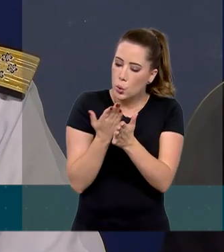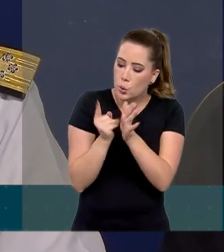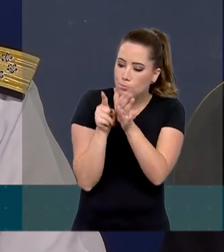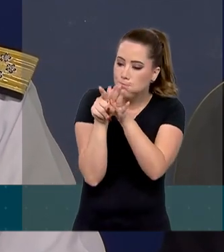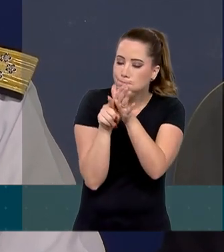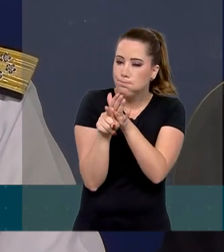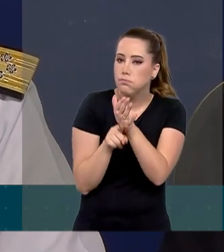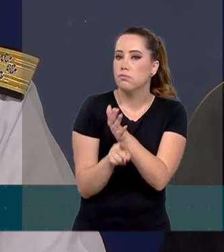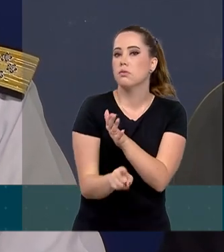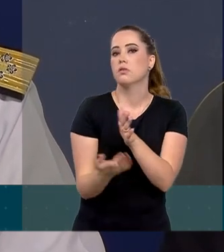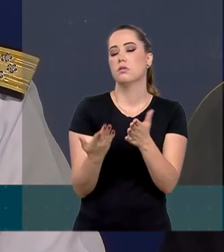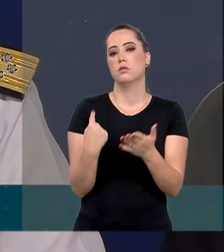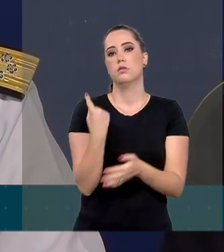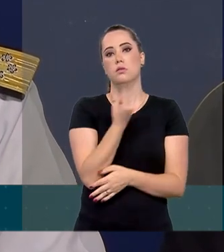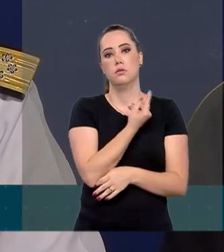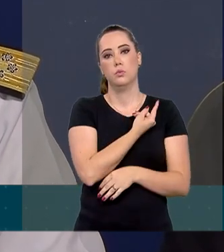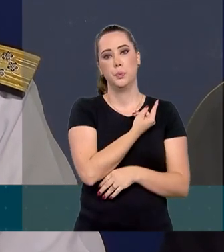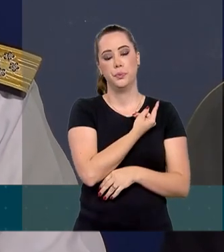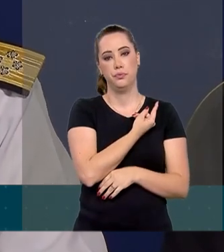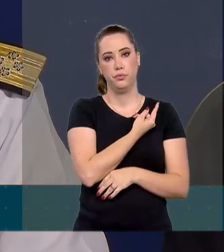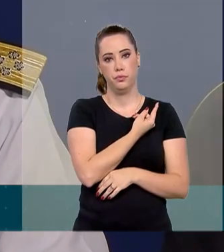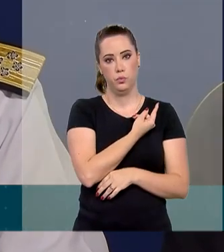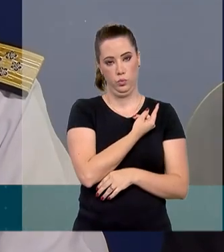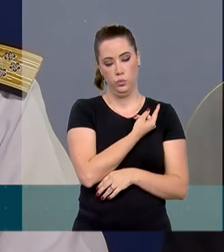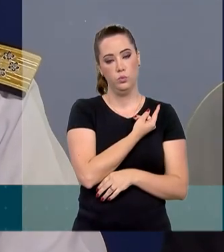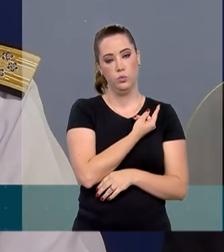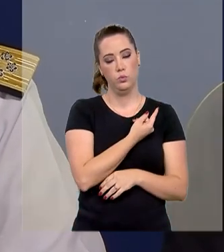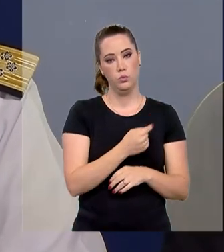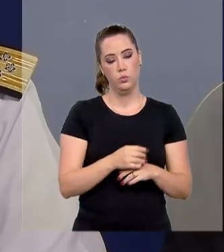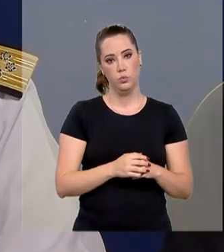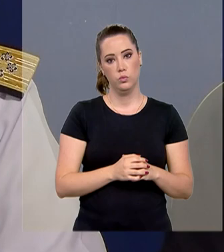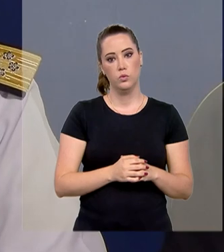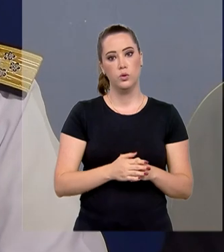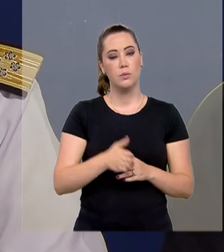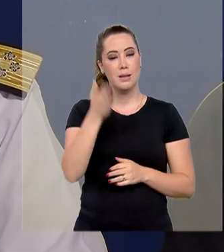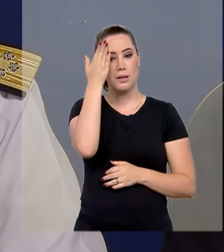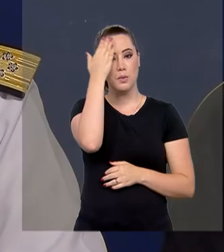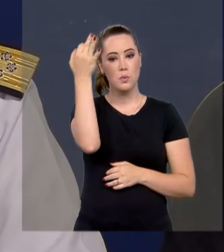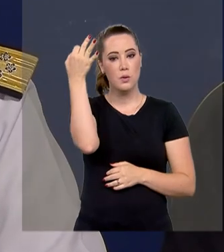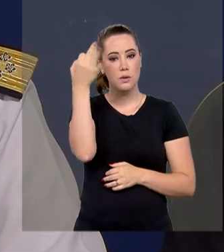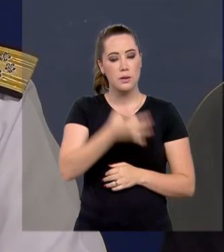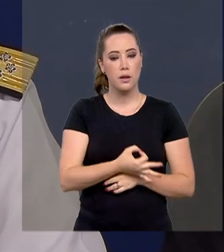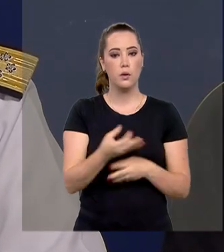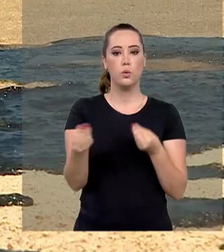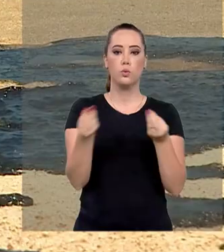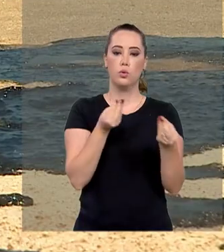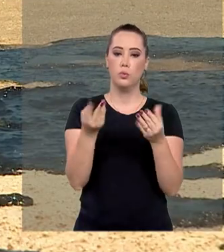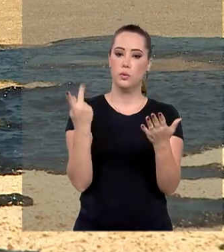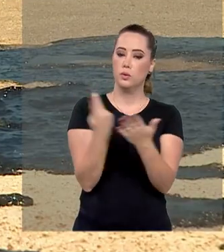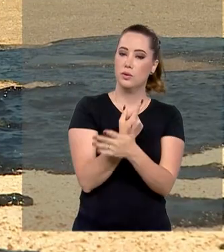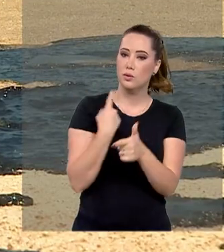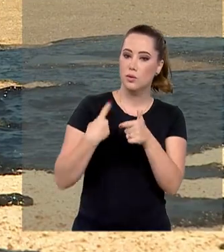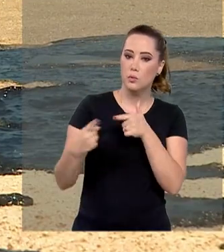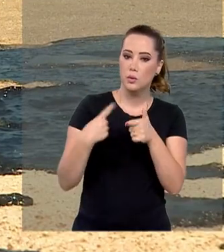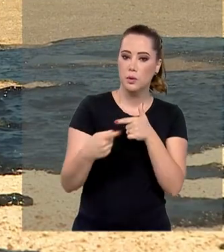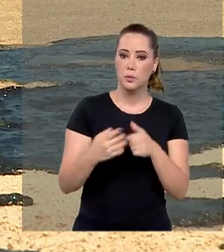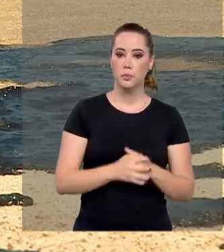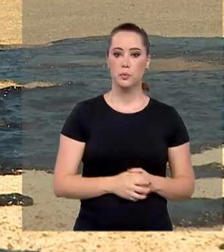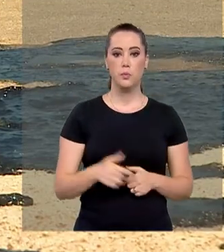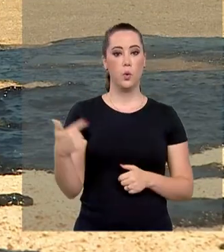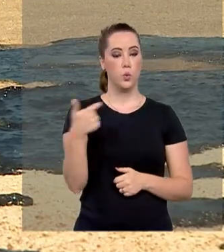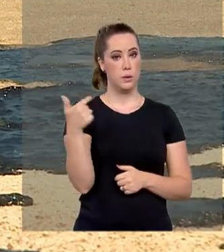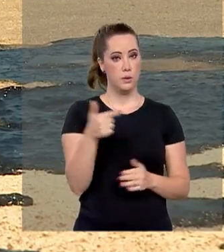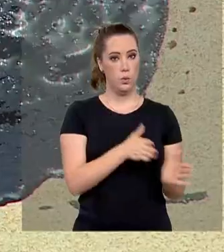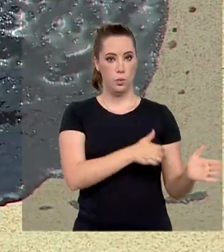que nós cheguemos à origem desse derramamento. A segunda fase está